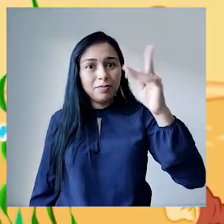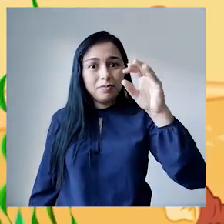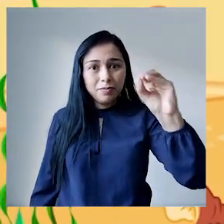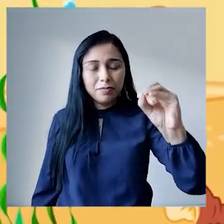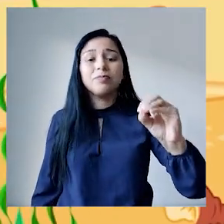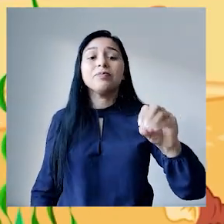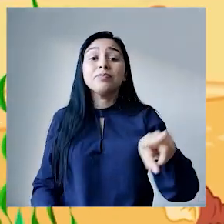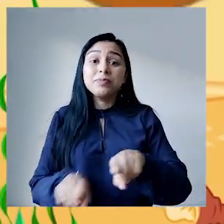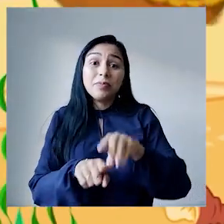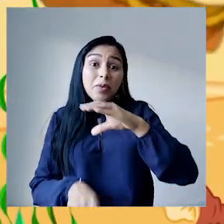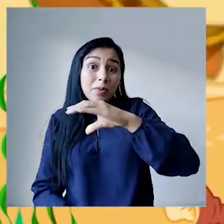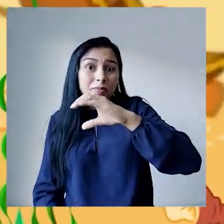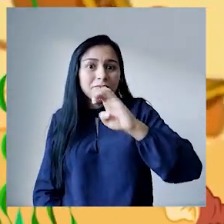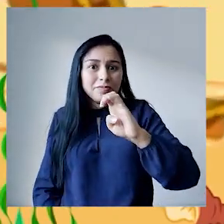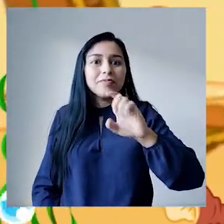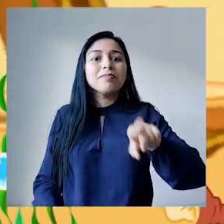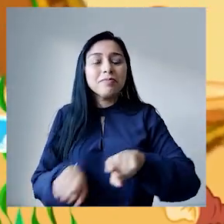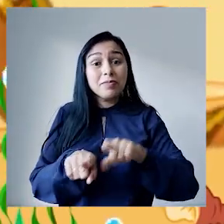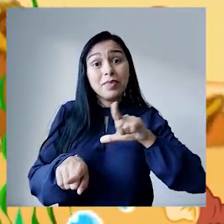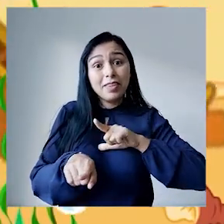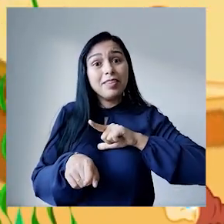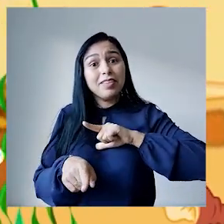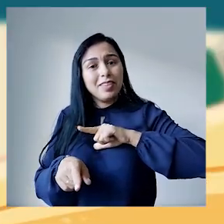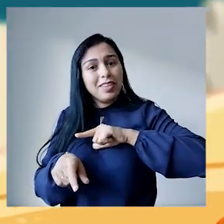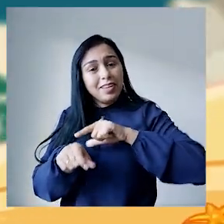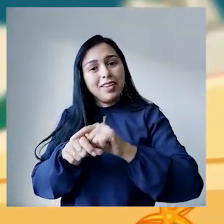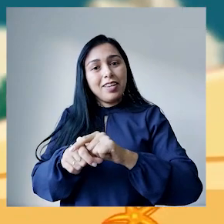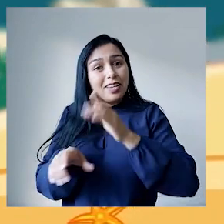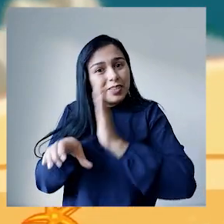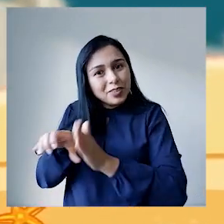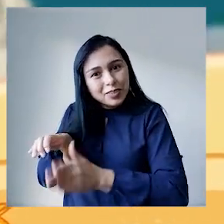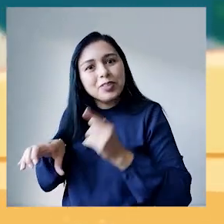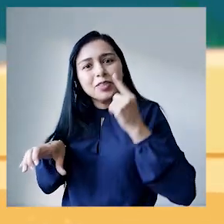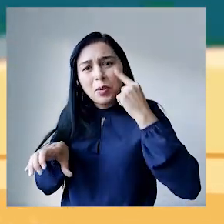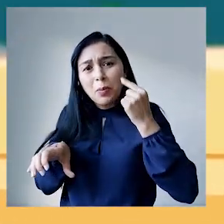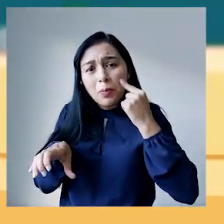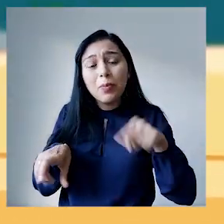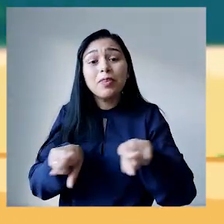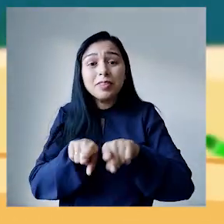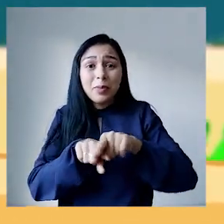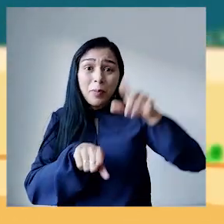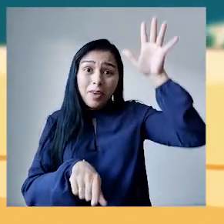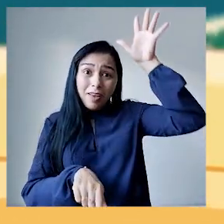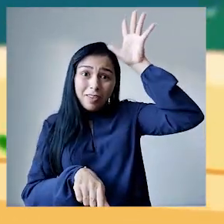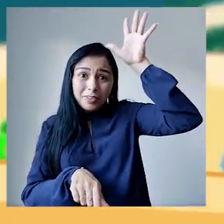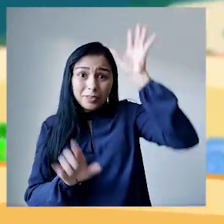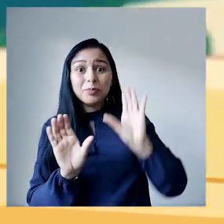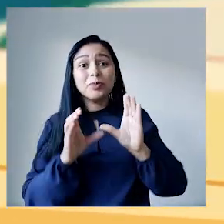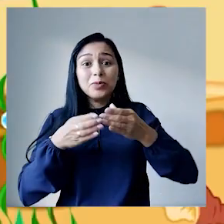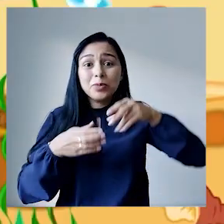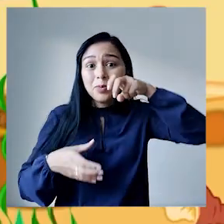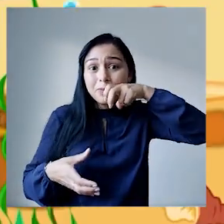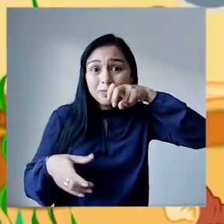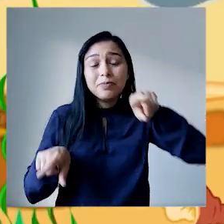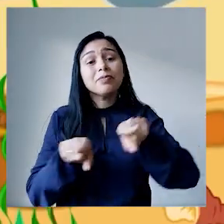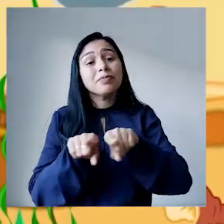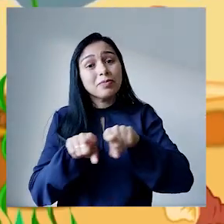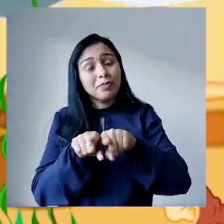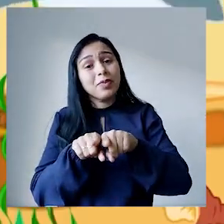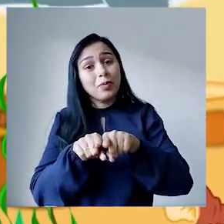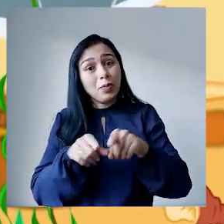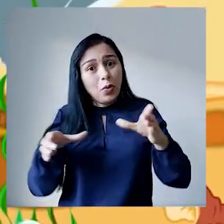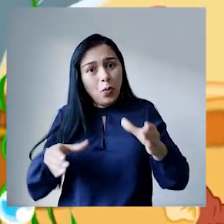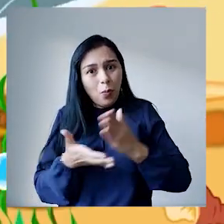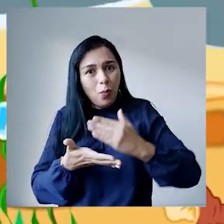cebola, o cebolinha da turma da Mônica, a cereja de cima do bolo. Com